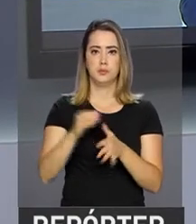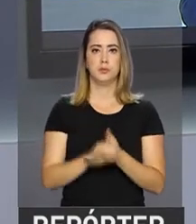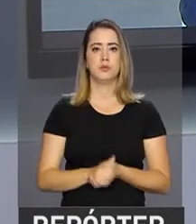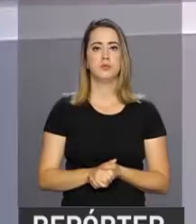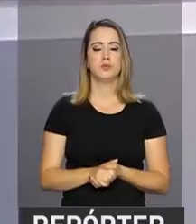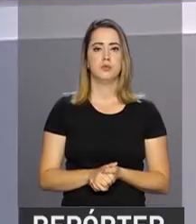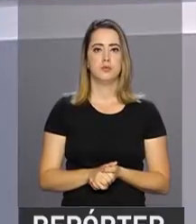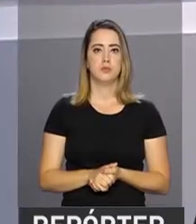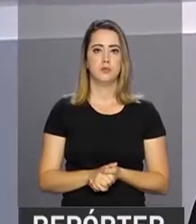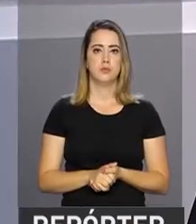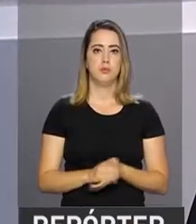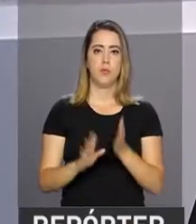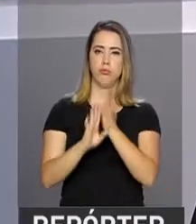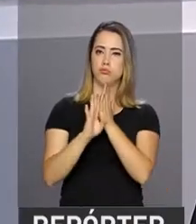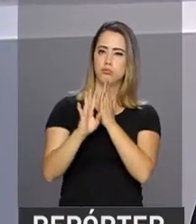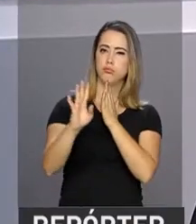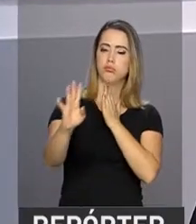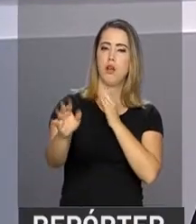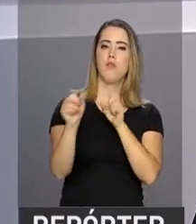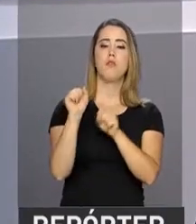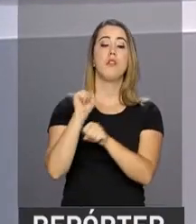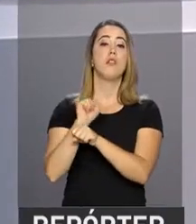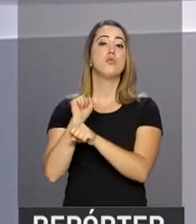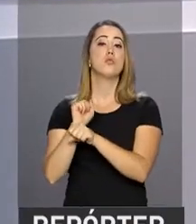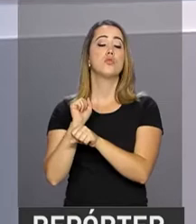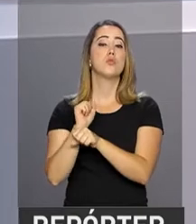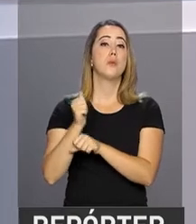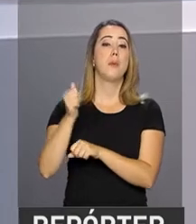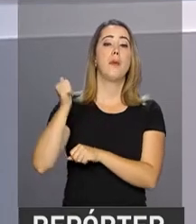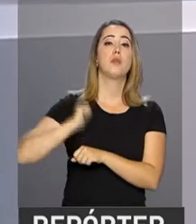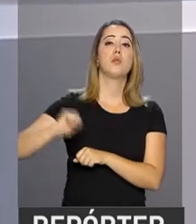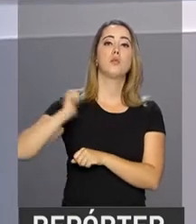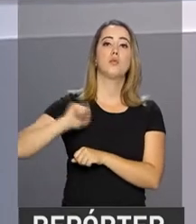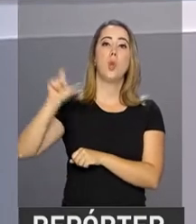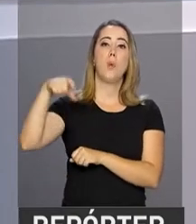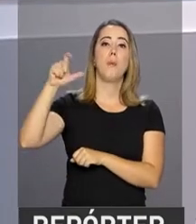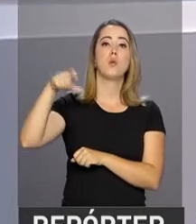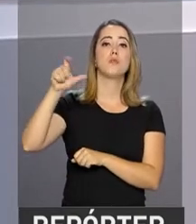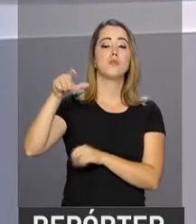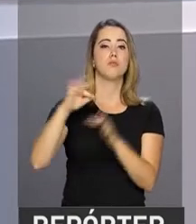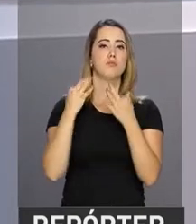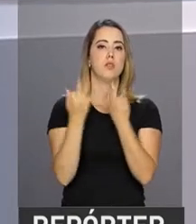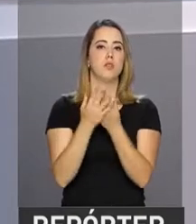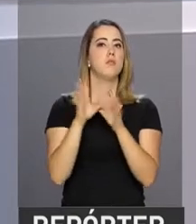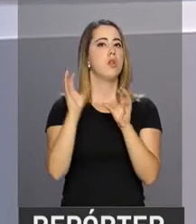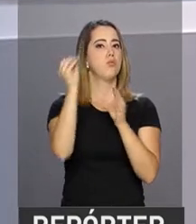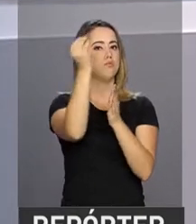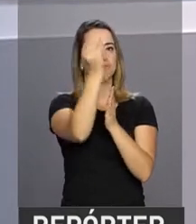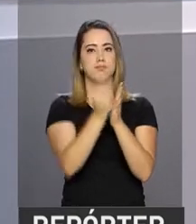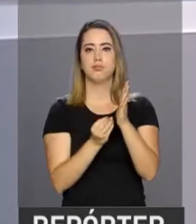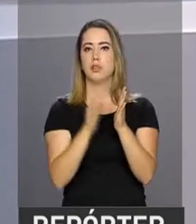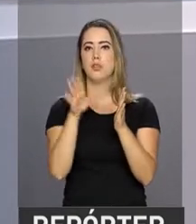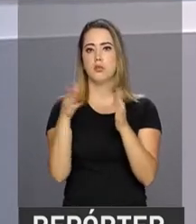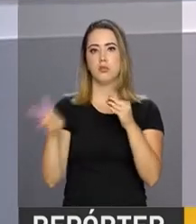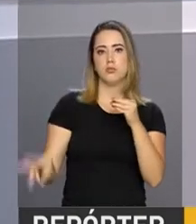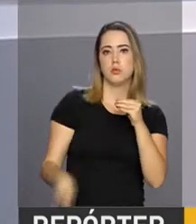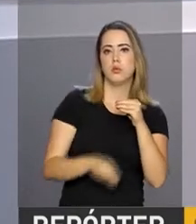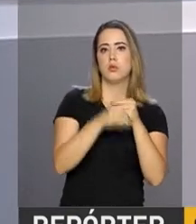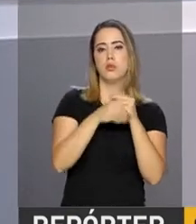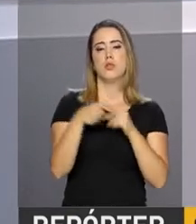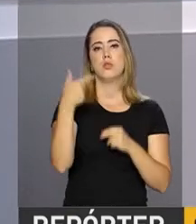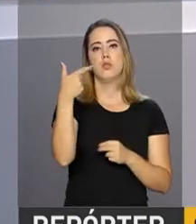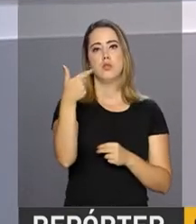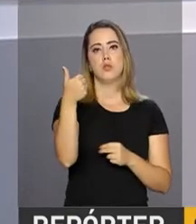informações. A fila de espera do programa Bolsa Família foi zerada pela quarta vez este ano após a inclusão de mais de